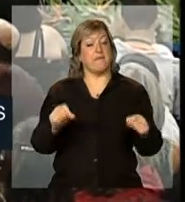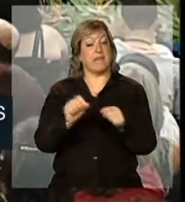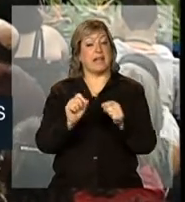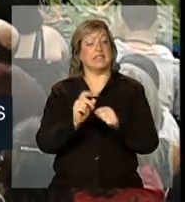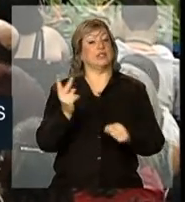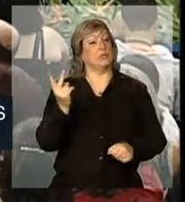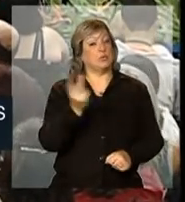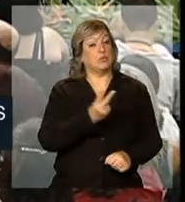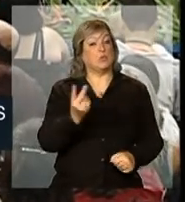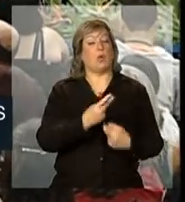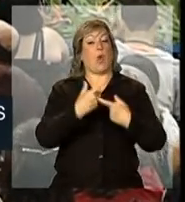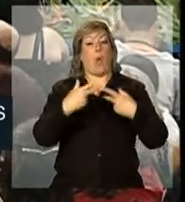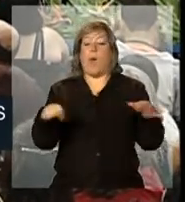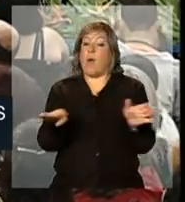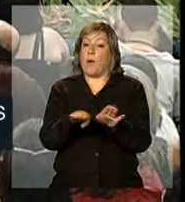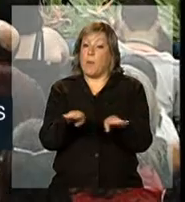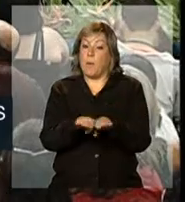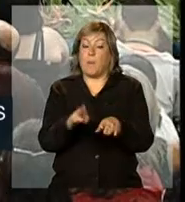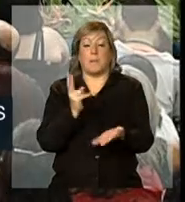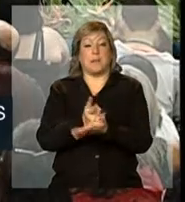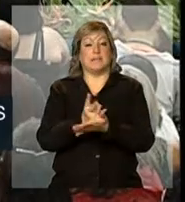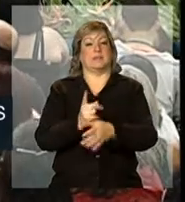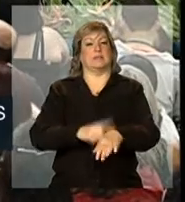duas coisas simultaneamente.